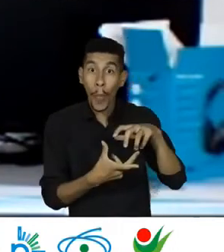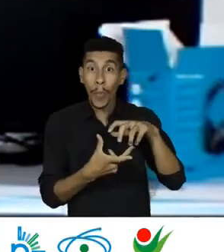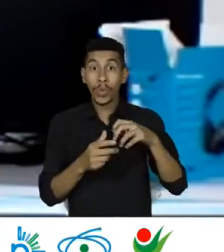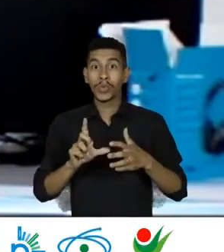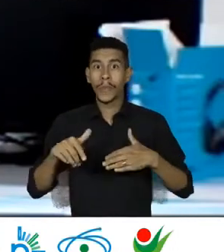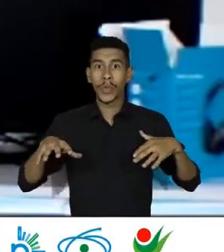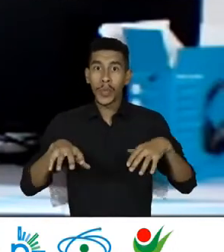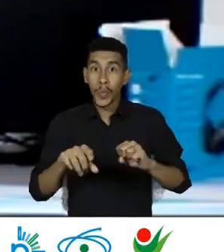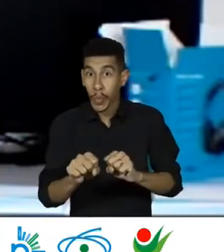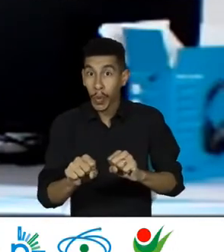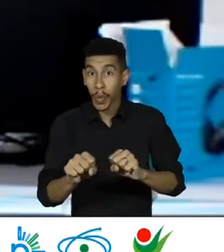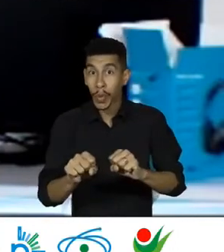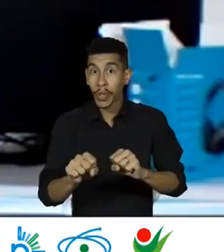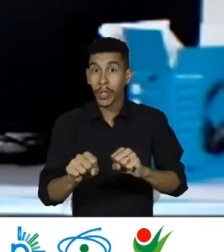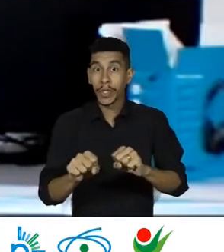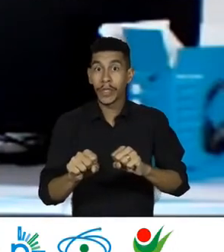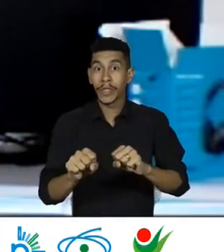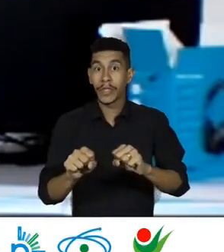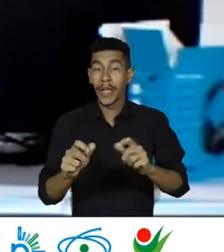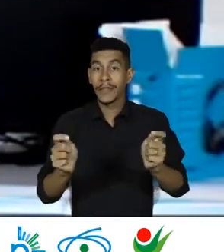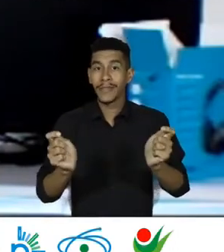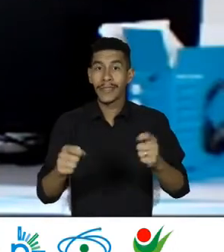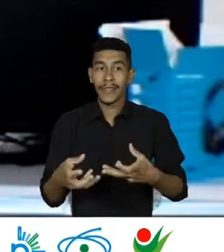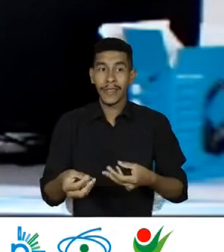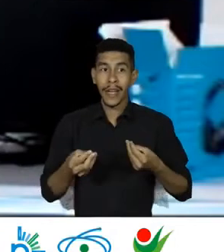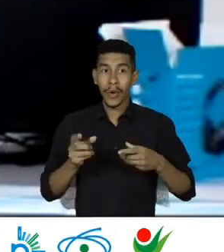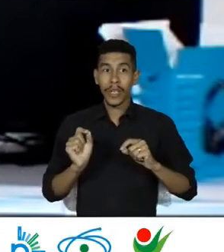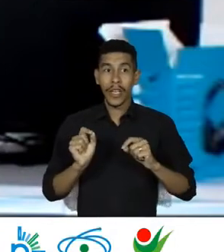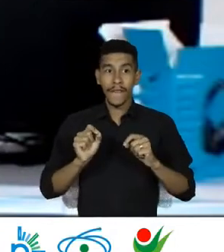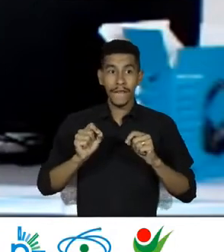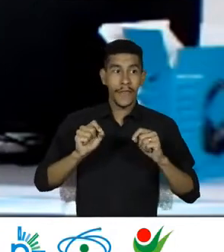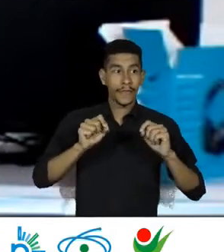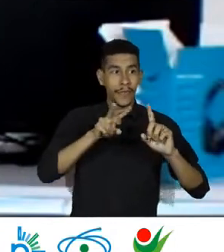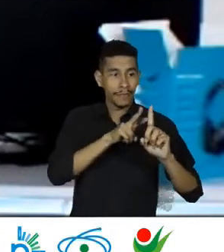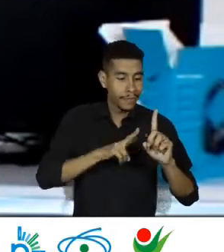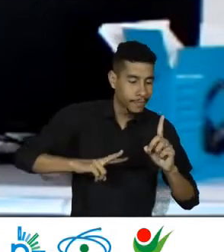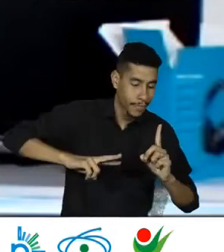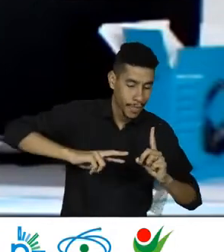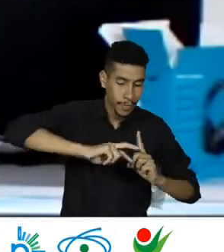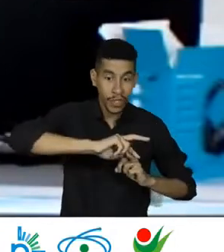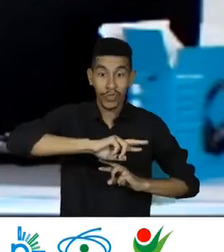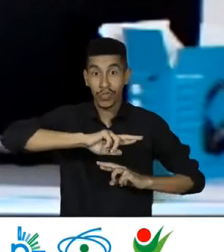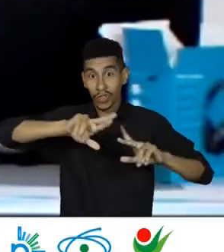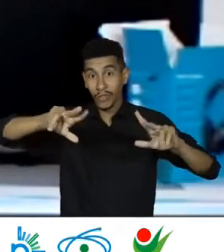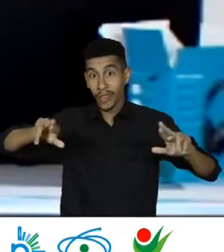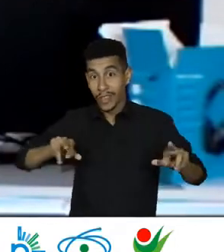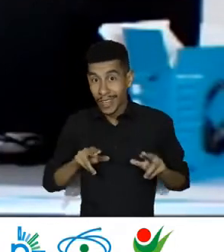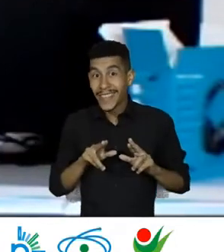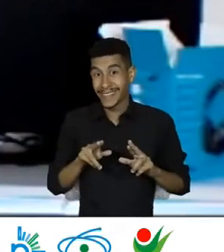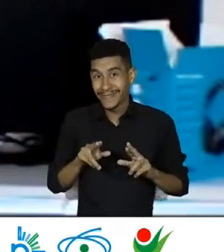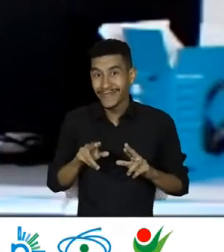-colonial Ele nos permite Múltiplas leituras E quem faz Essas leituras Por exemplo Que estão Nas agências